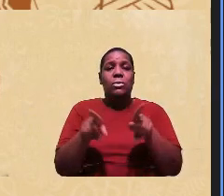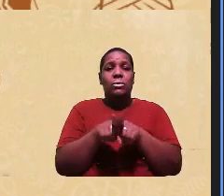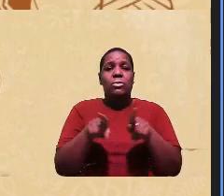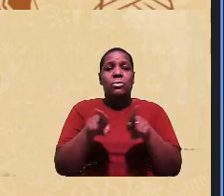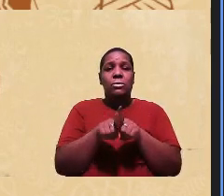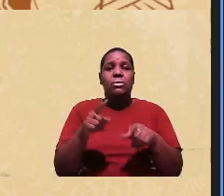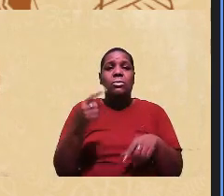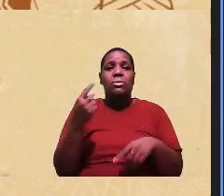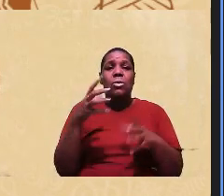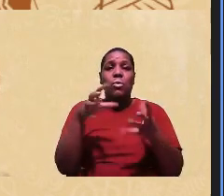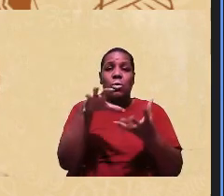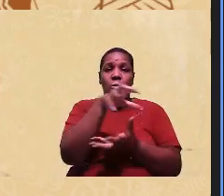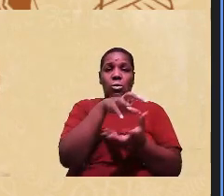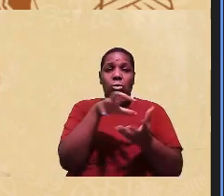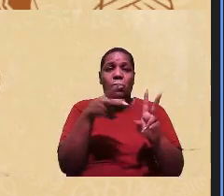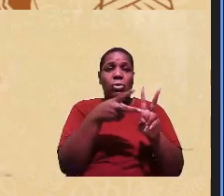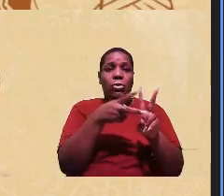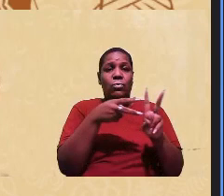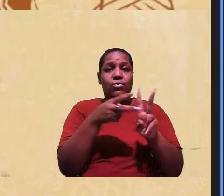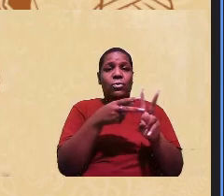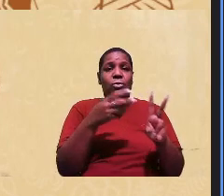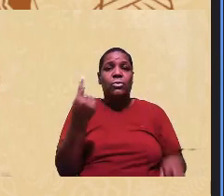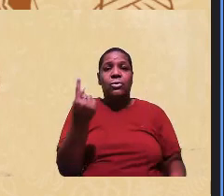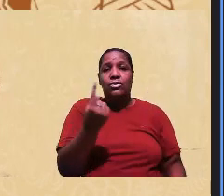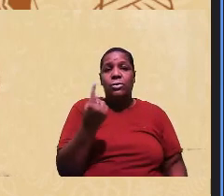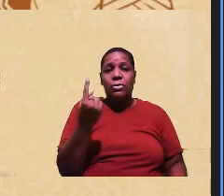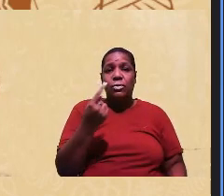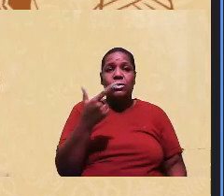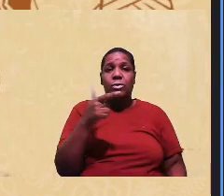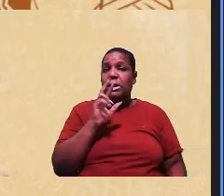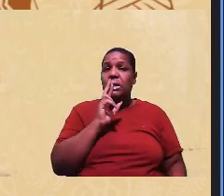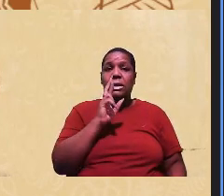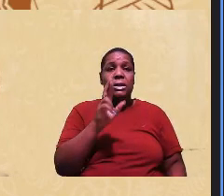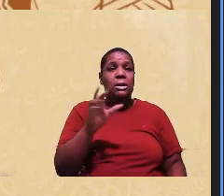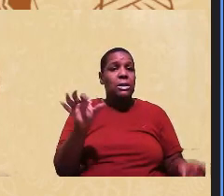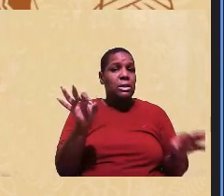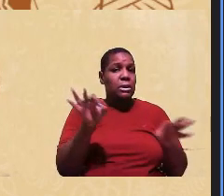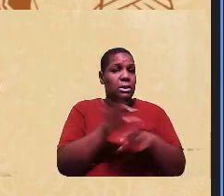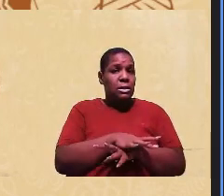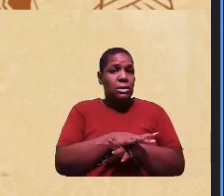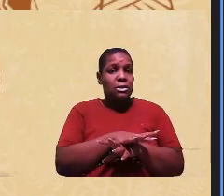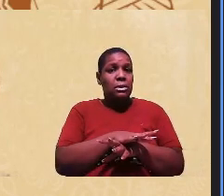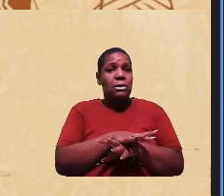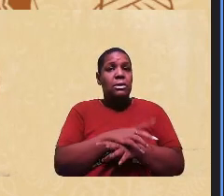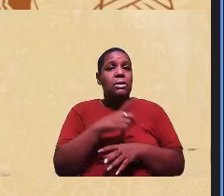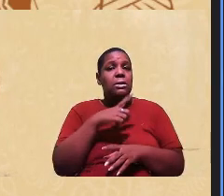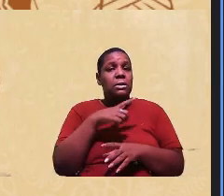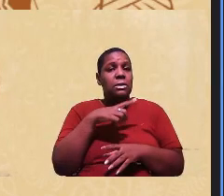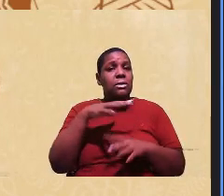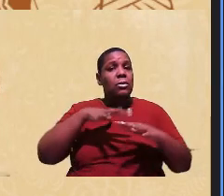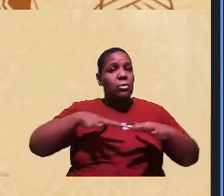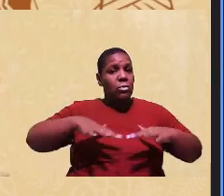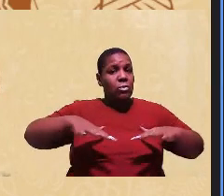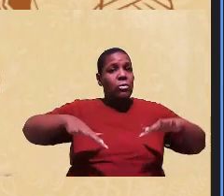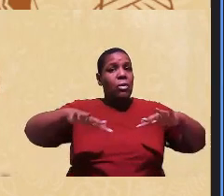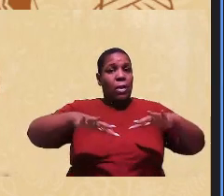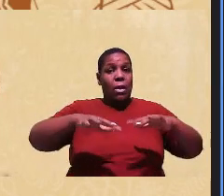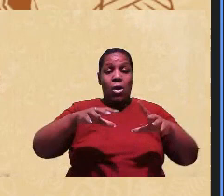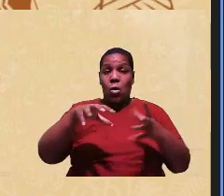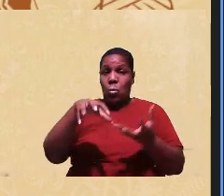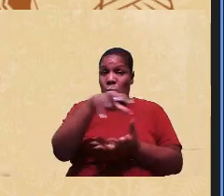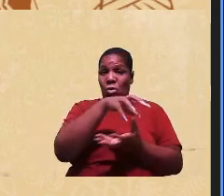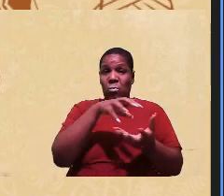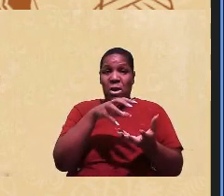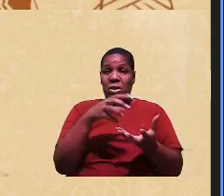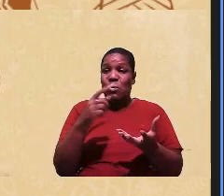não tem respostas prontas para dar sobre todas as questões que nos permeiam o movimento negro sozinho